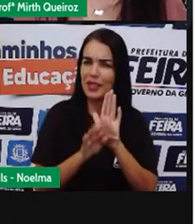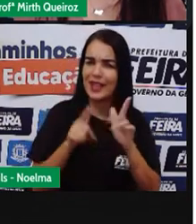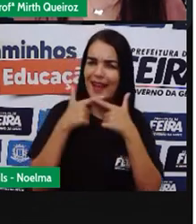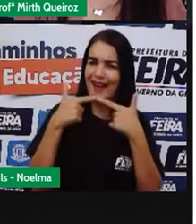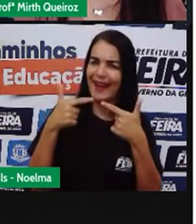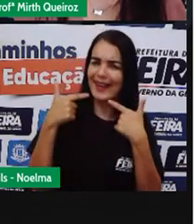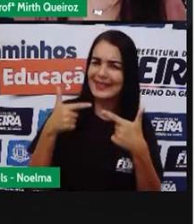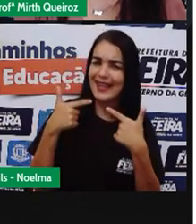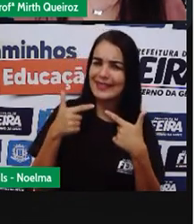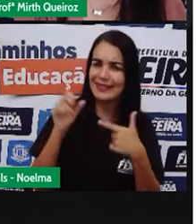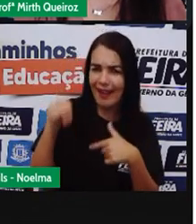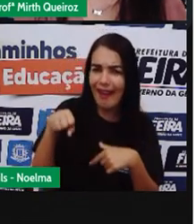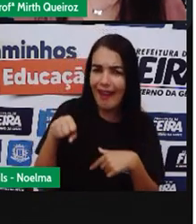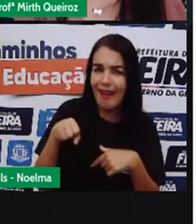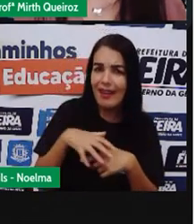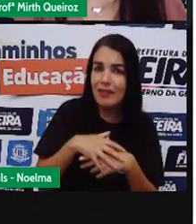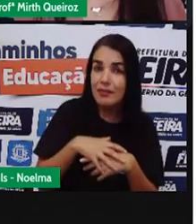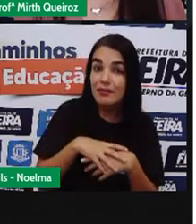ele é engraçado?